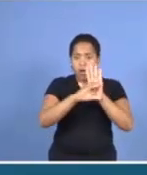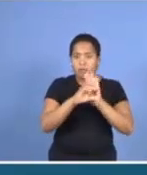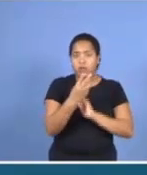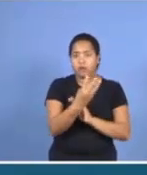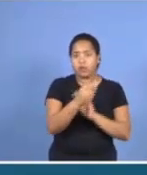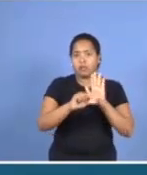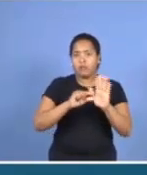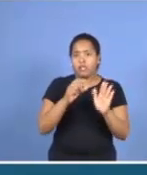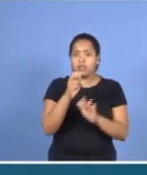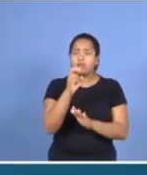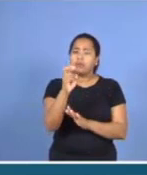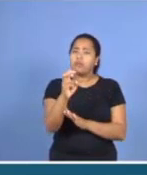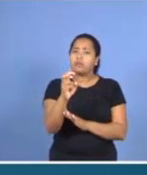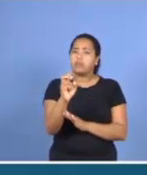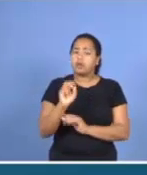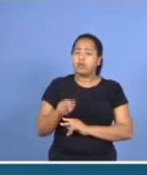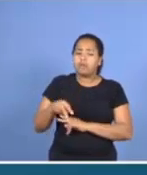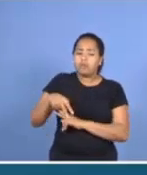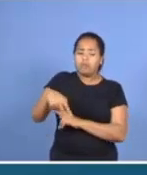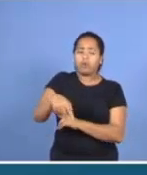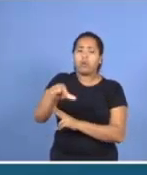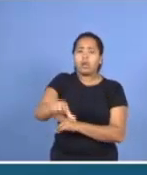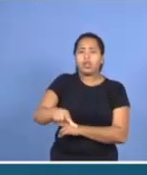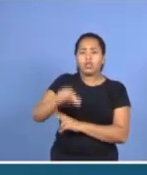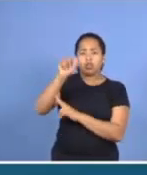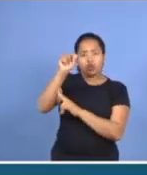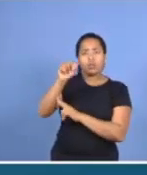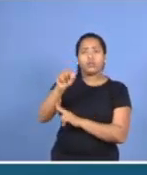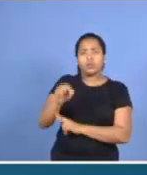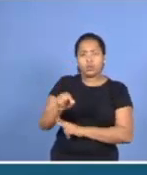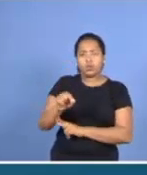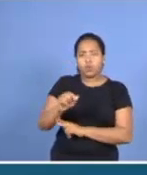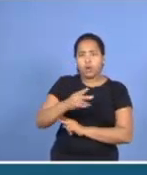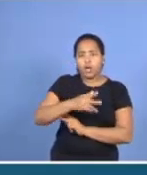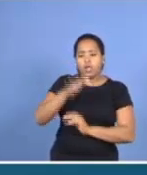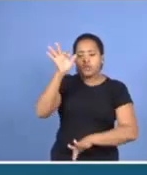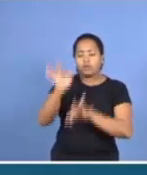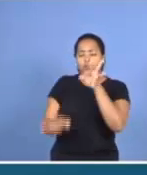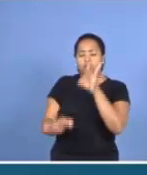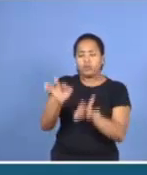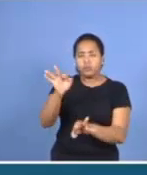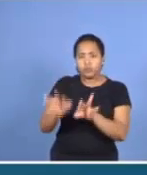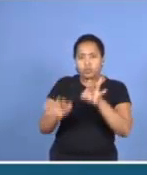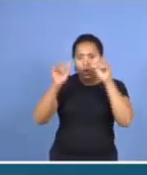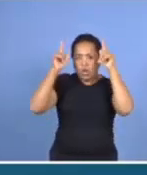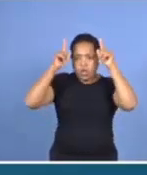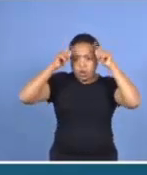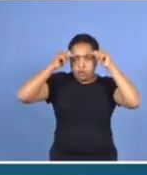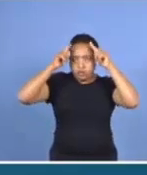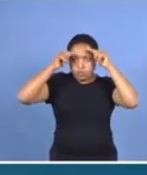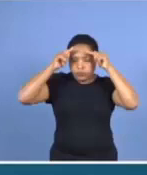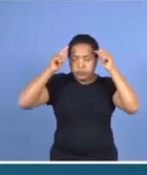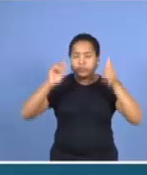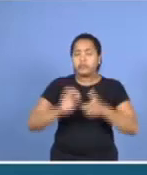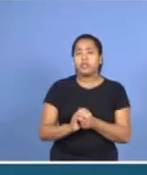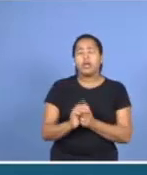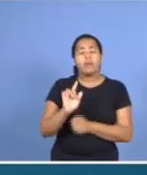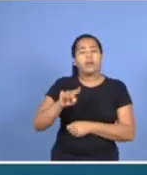qual a posição tomada ali pelos nobres e magistrados. Para nós depois,